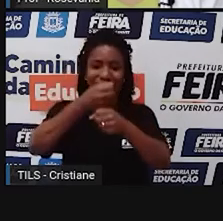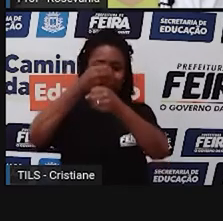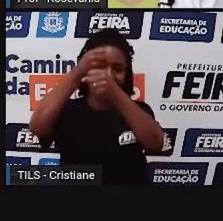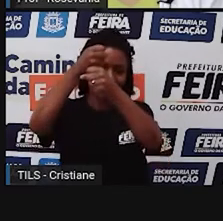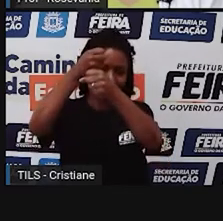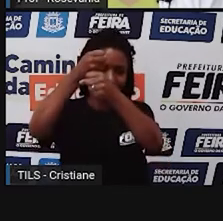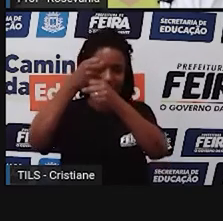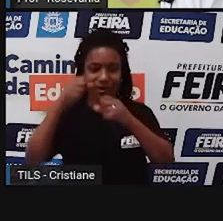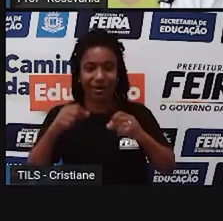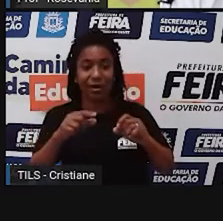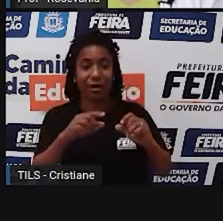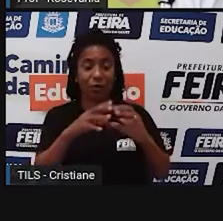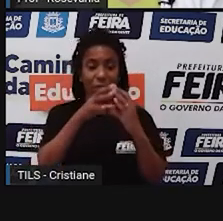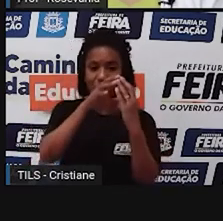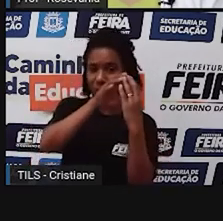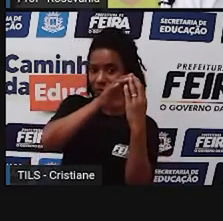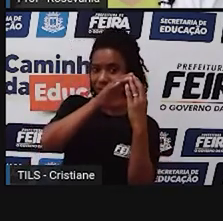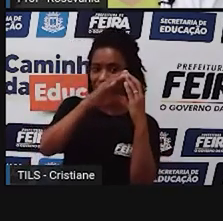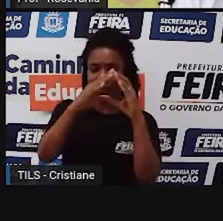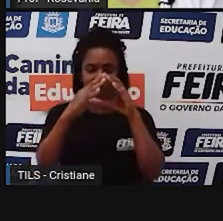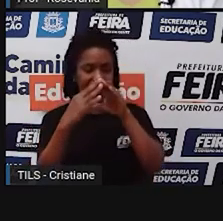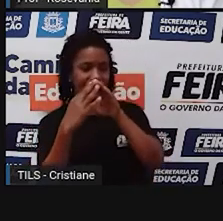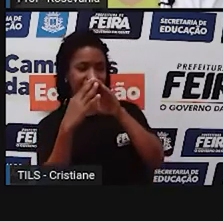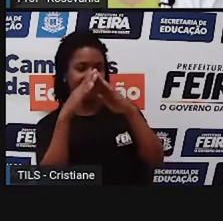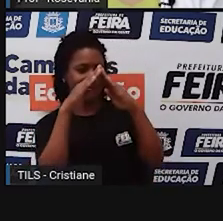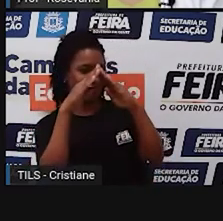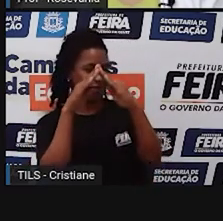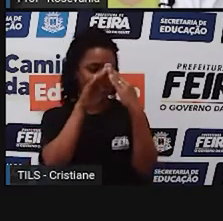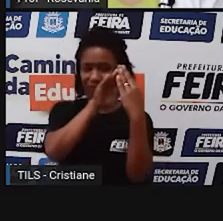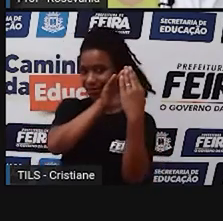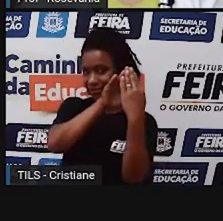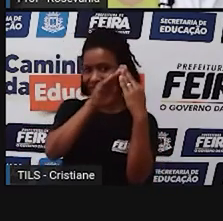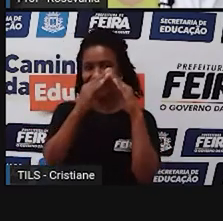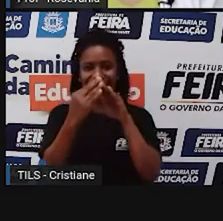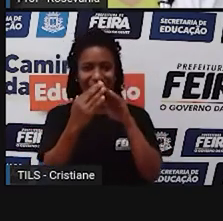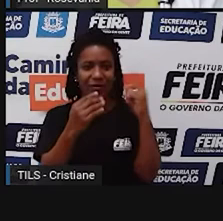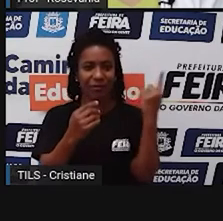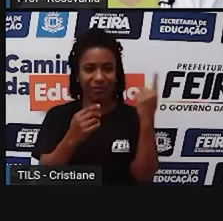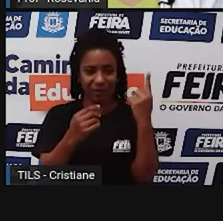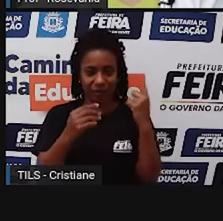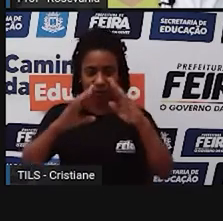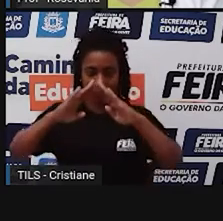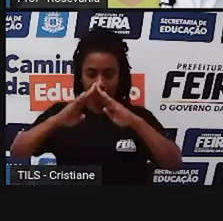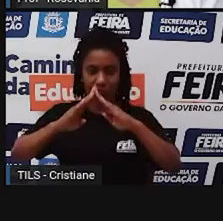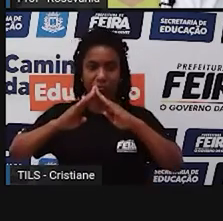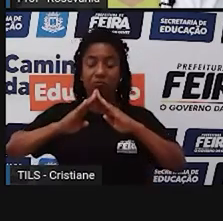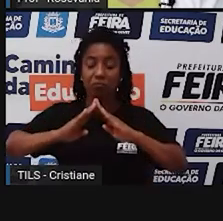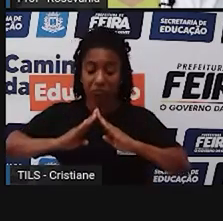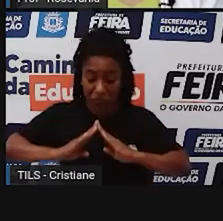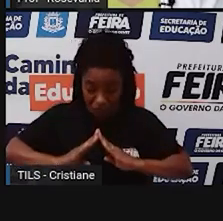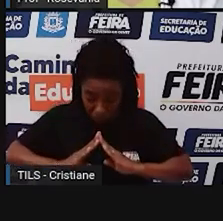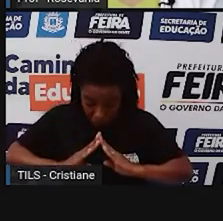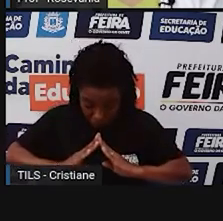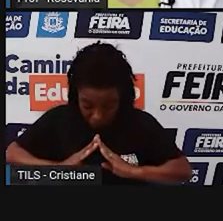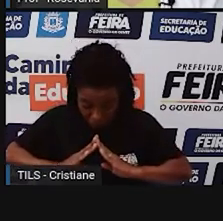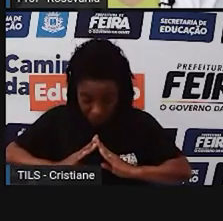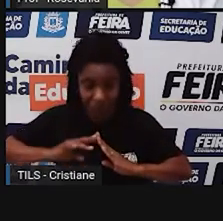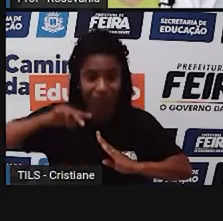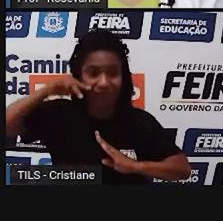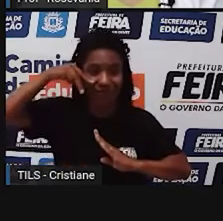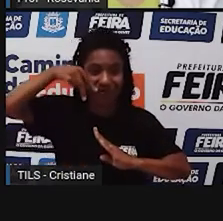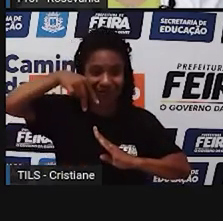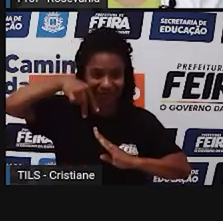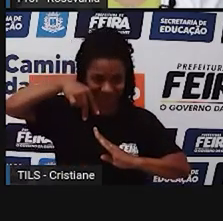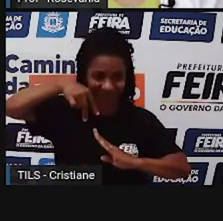3D e essa posição aqui você não vê tanto, mas de qualquer forma, você percebe a distribuição melhor